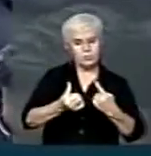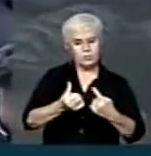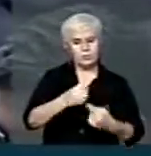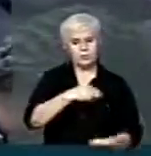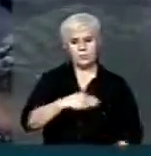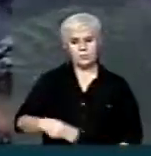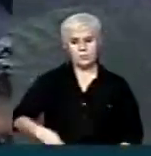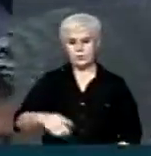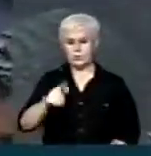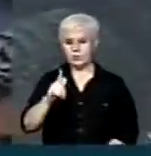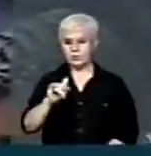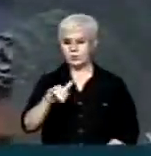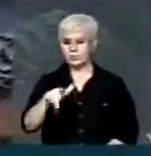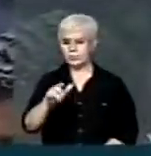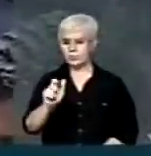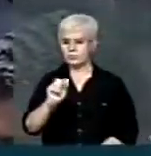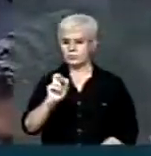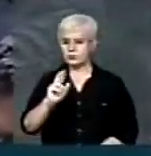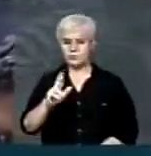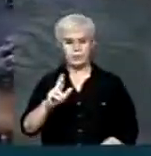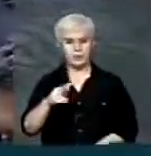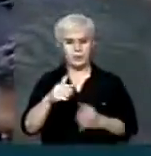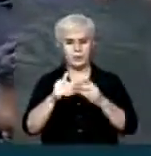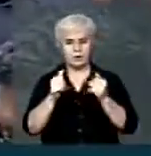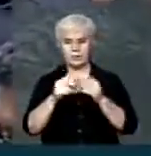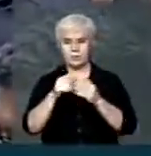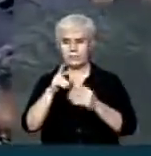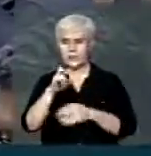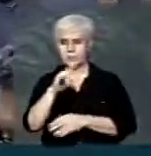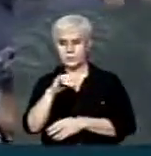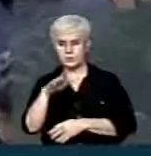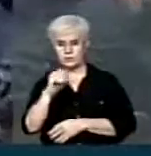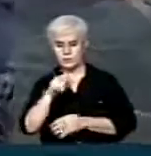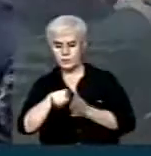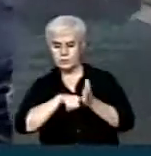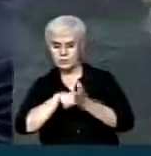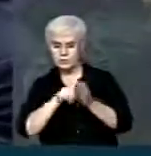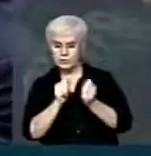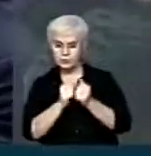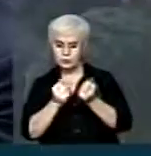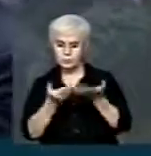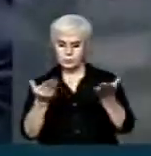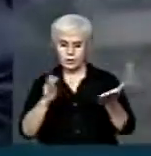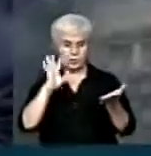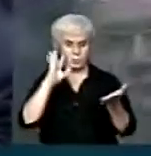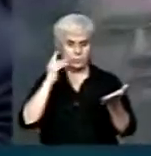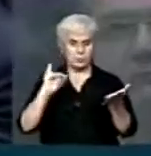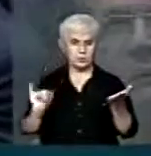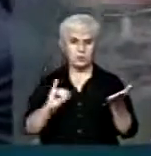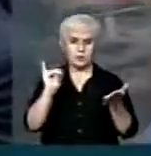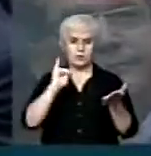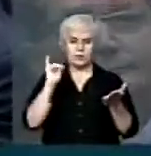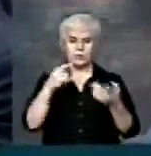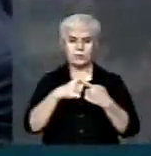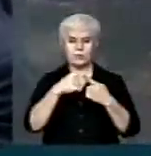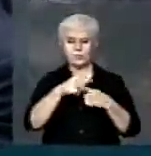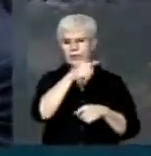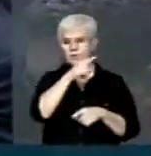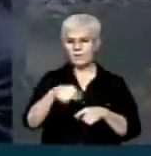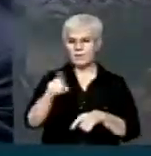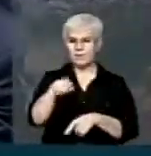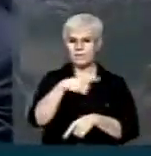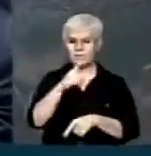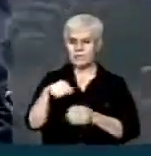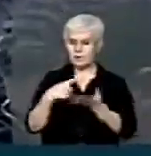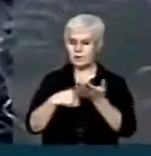venha pedir vistas e sente em cima dessa importante decisão, vedando financiamento empresarial de